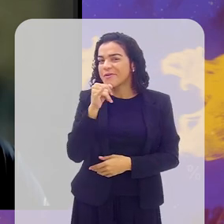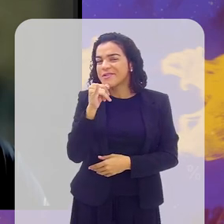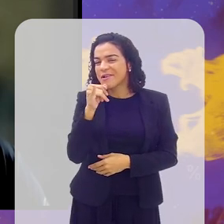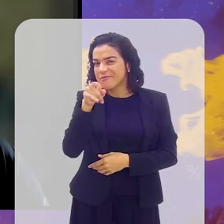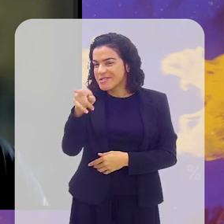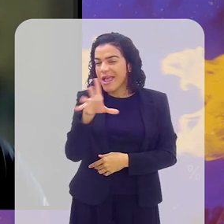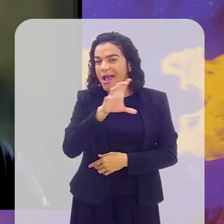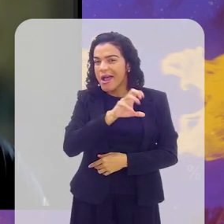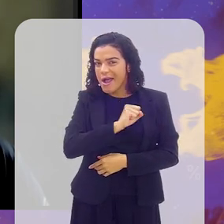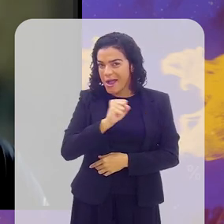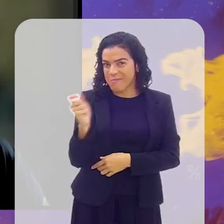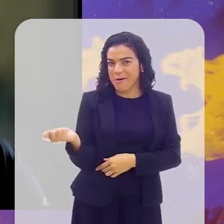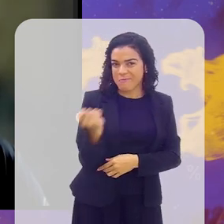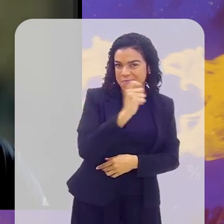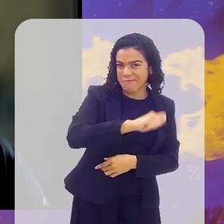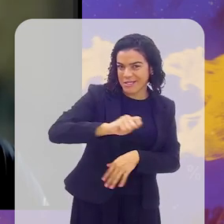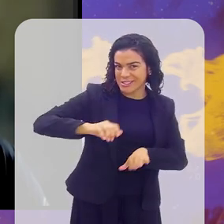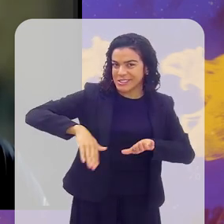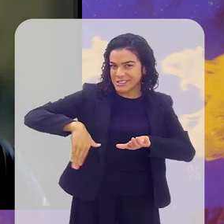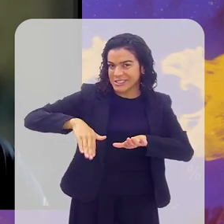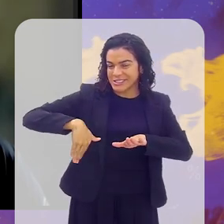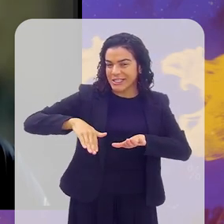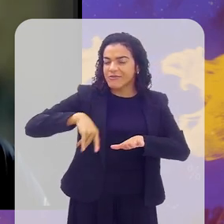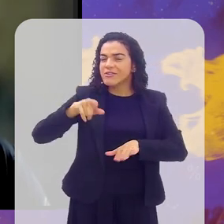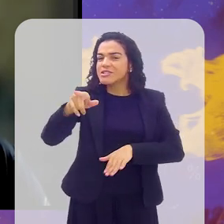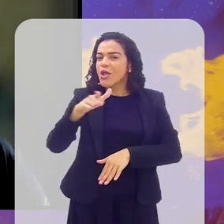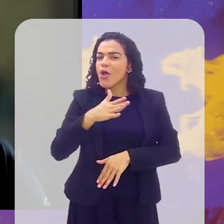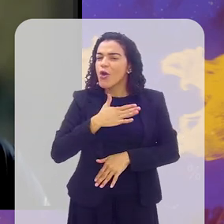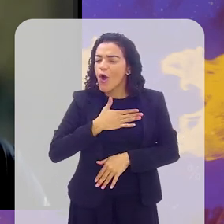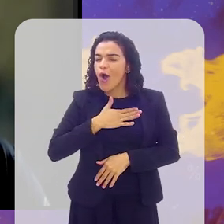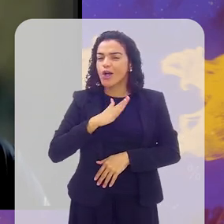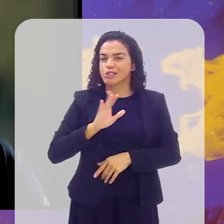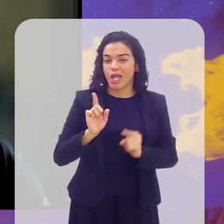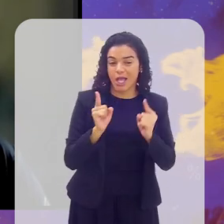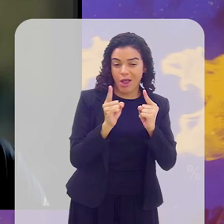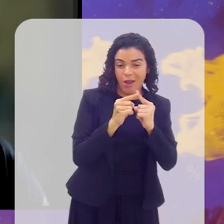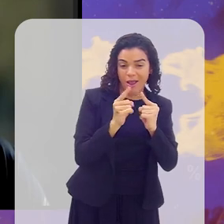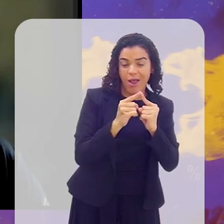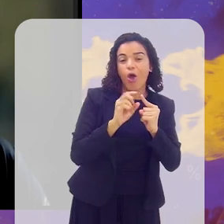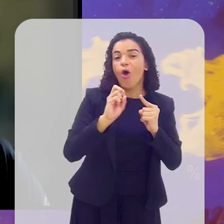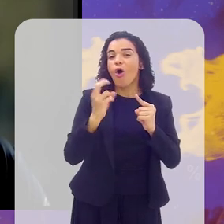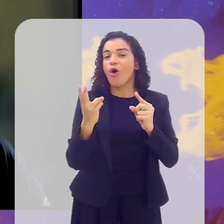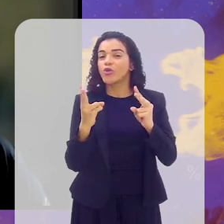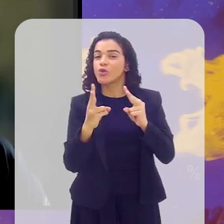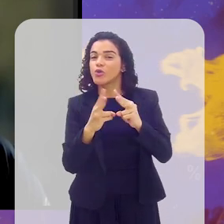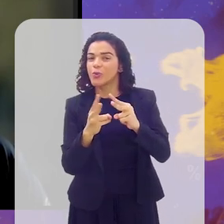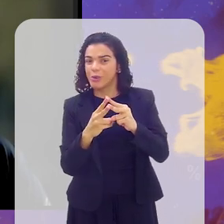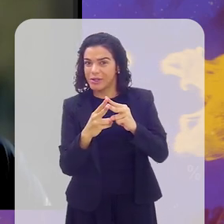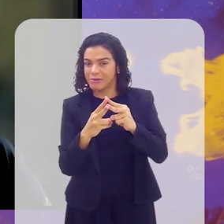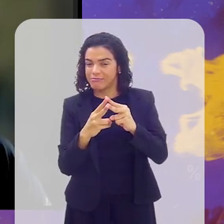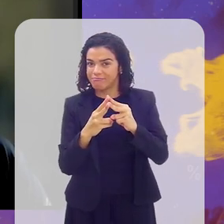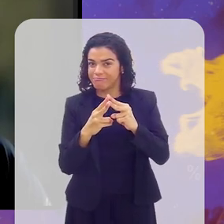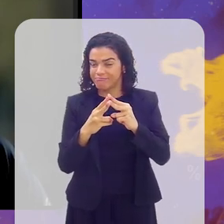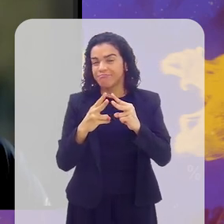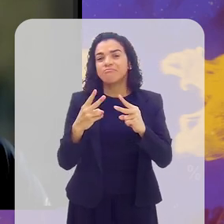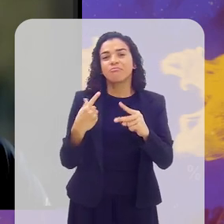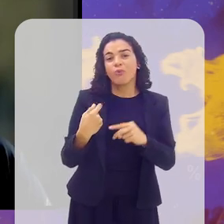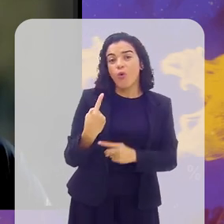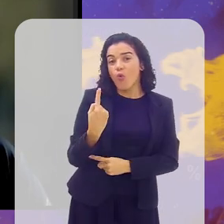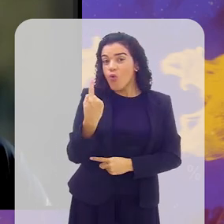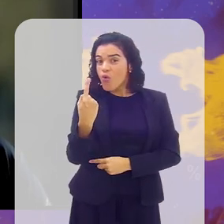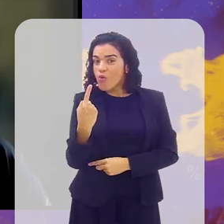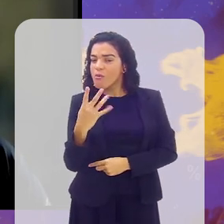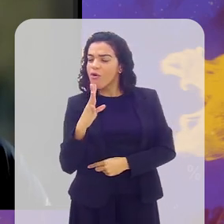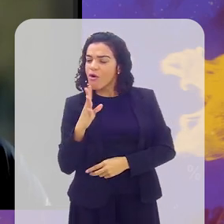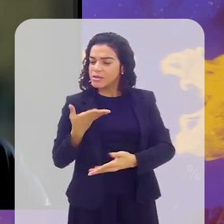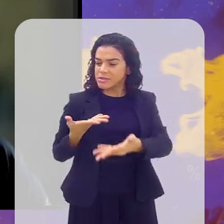amante do Beach Tênis, está envolvido na matéria, você prefere jogar de forma individualmente ou da forma de dupla? Porque na dupla, um tem que